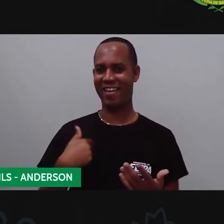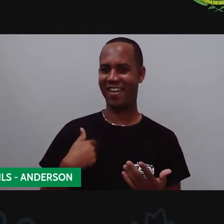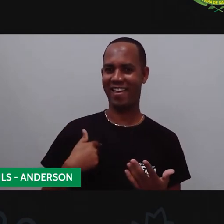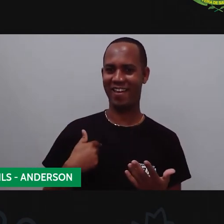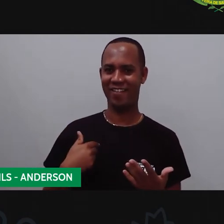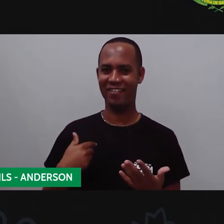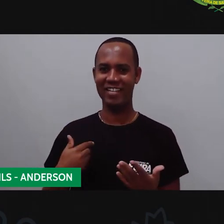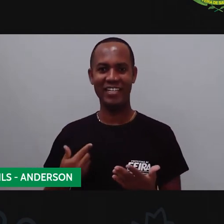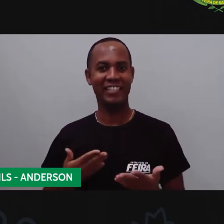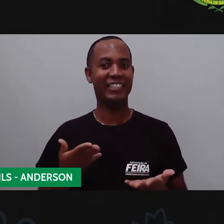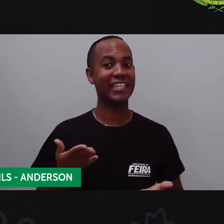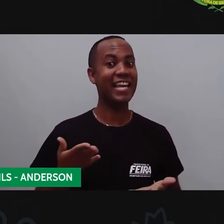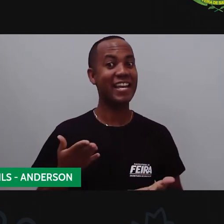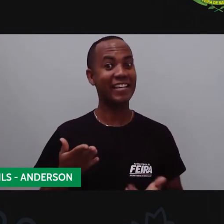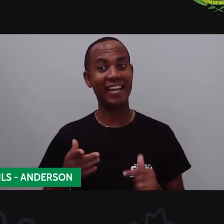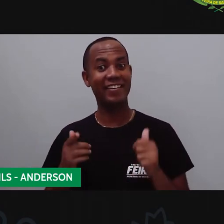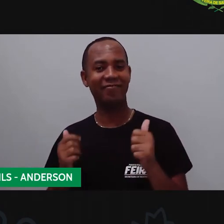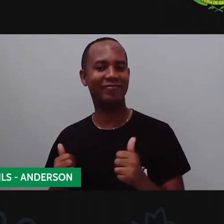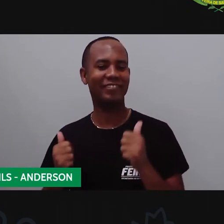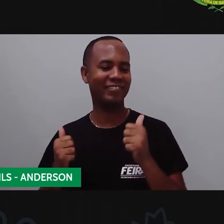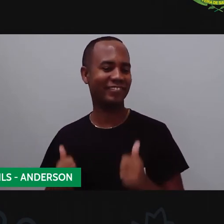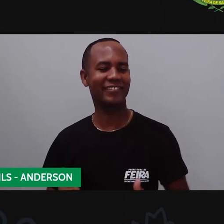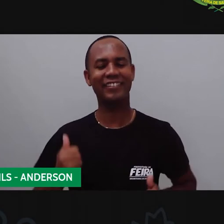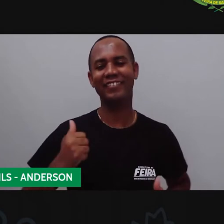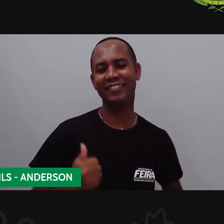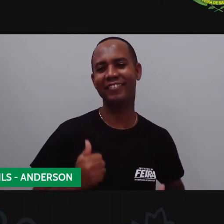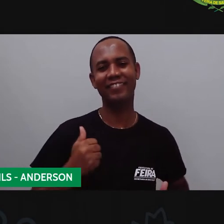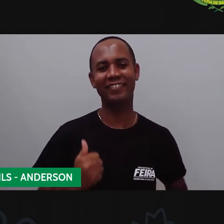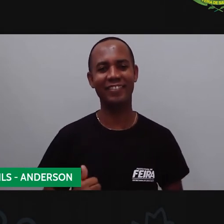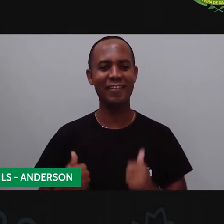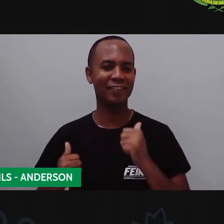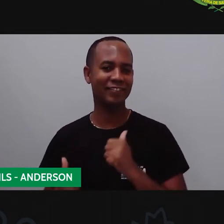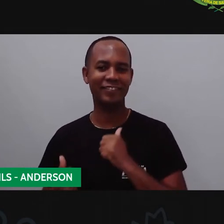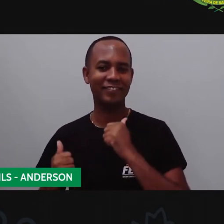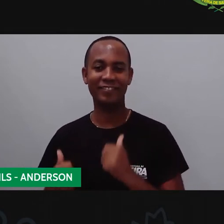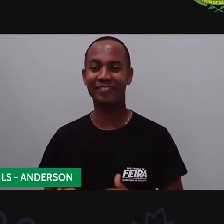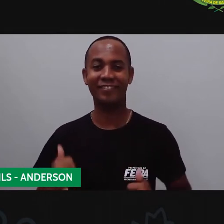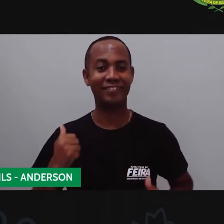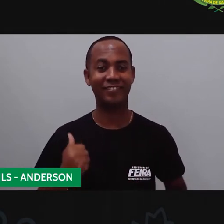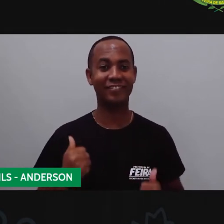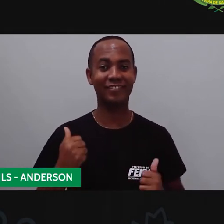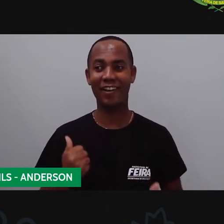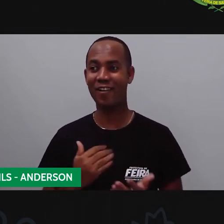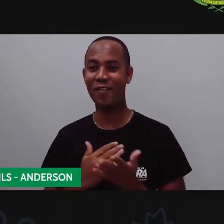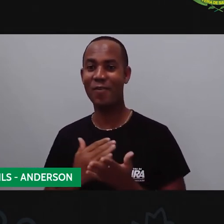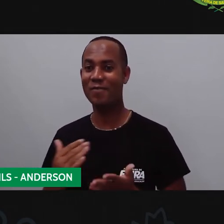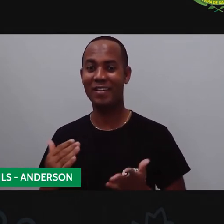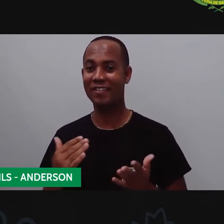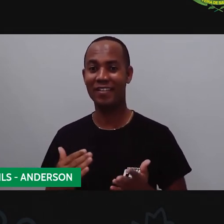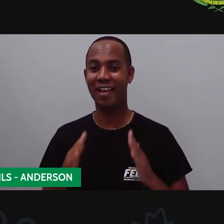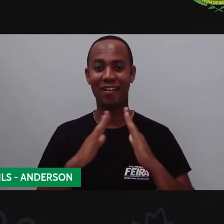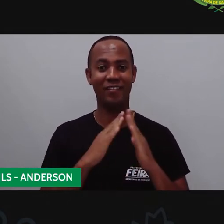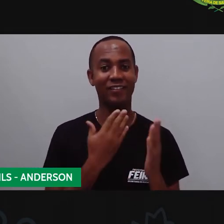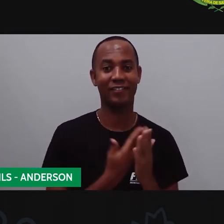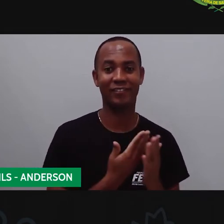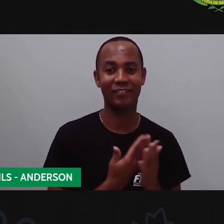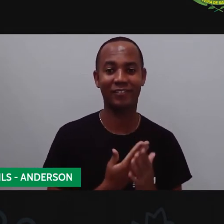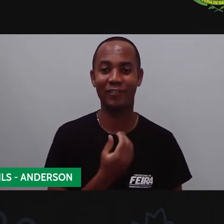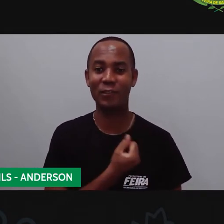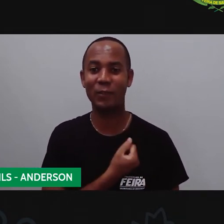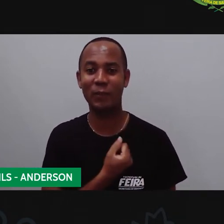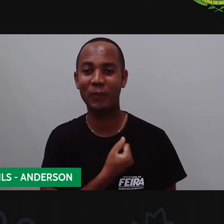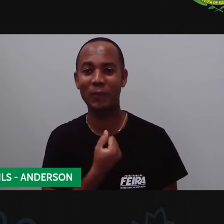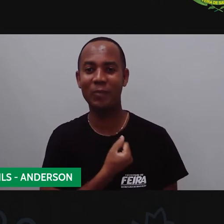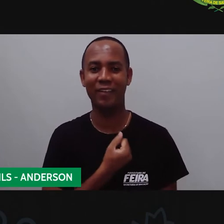Chegou! Anderson! Pró Maria e Anderson! Vamos lá? Nossa aula de número